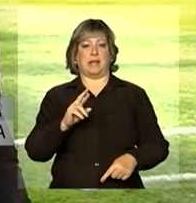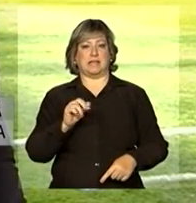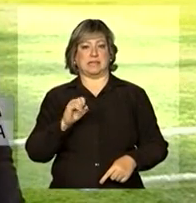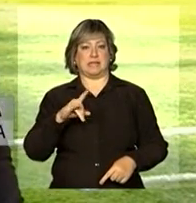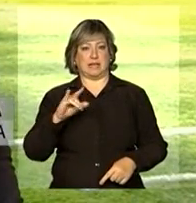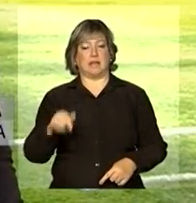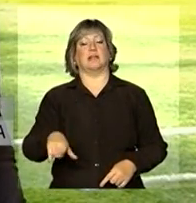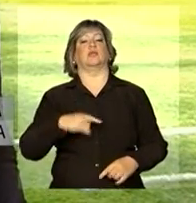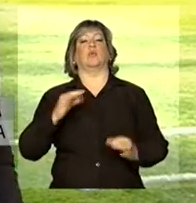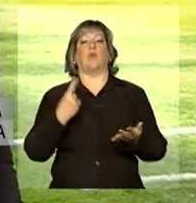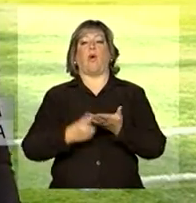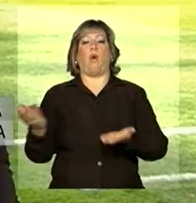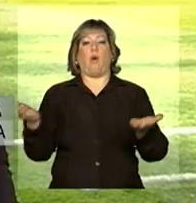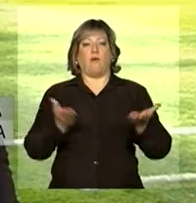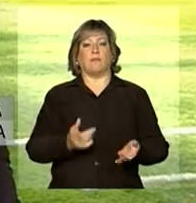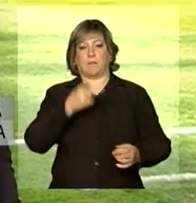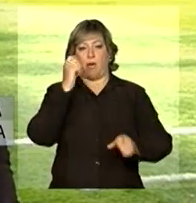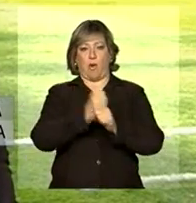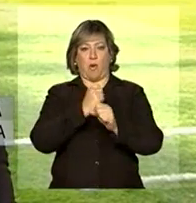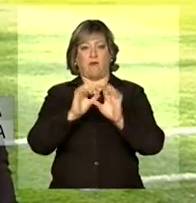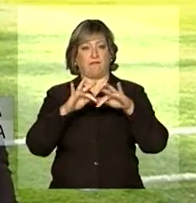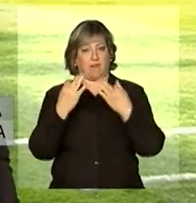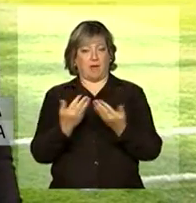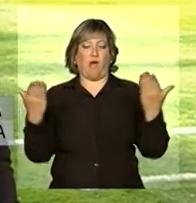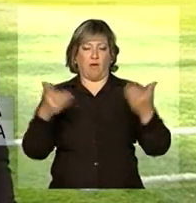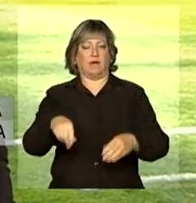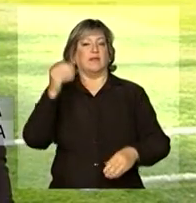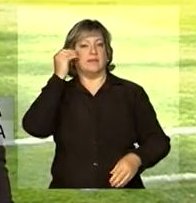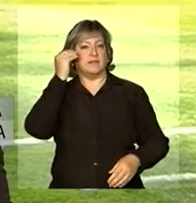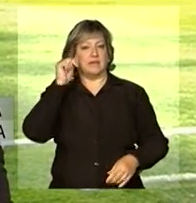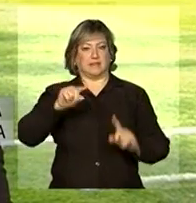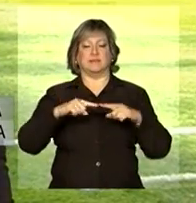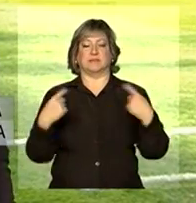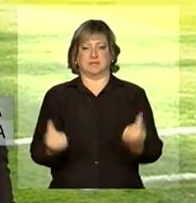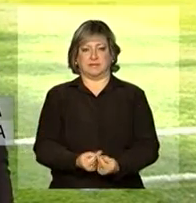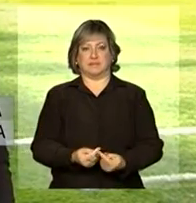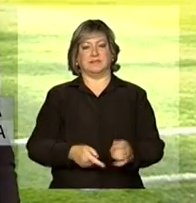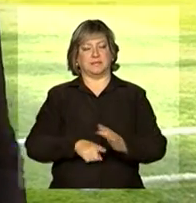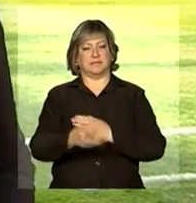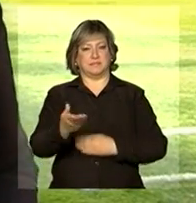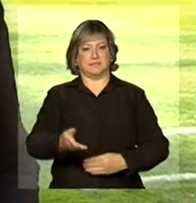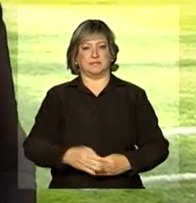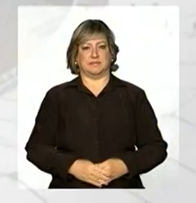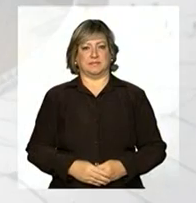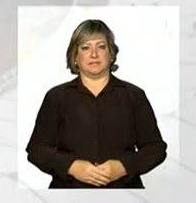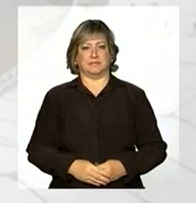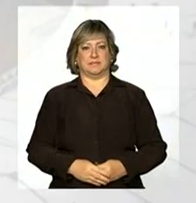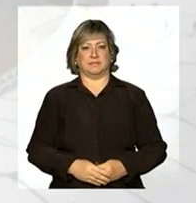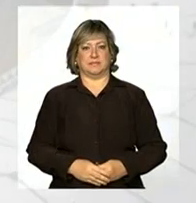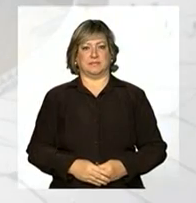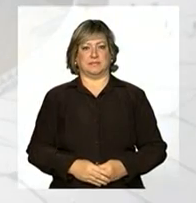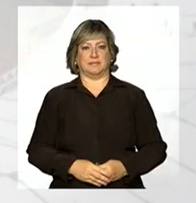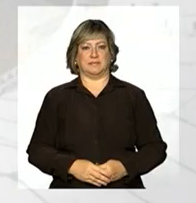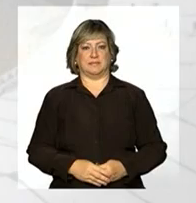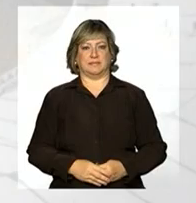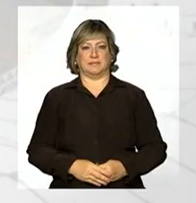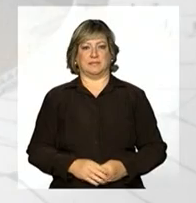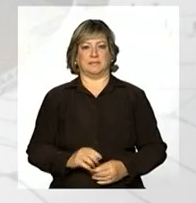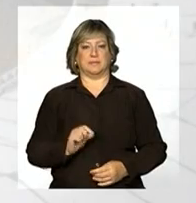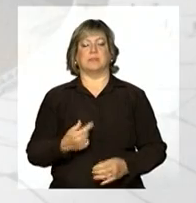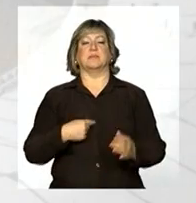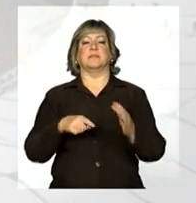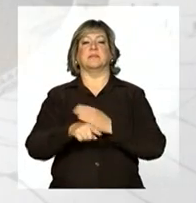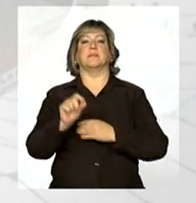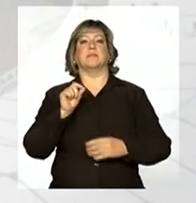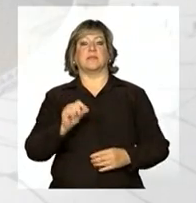e também aos funcionários e familiares convidados para este evento. Daniele. Obrigada, Daniela.